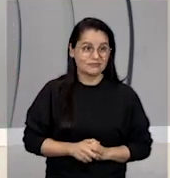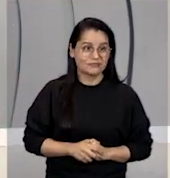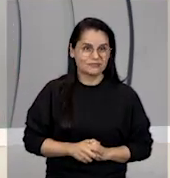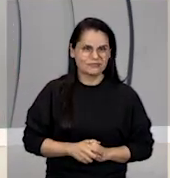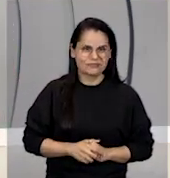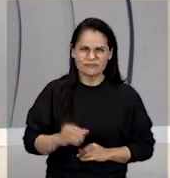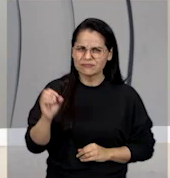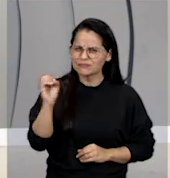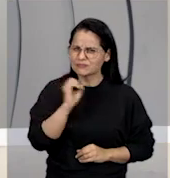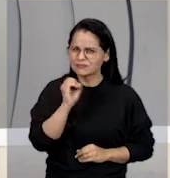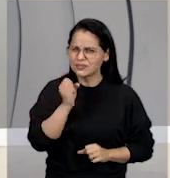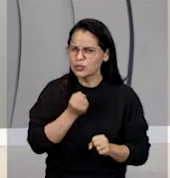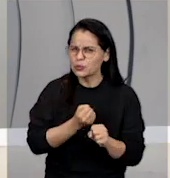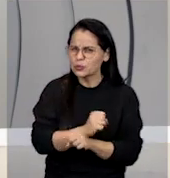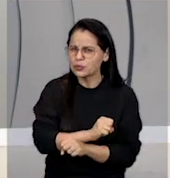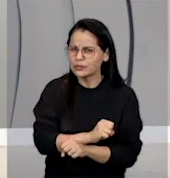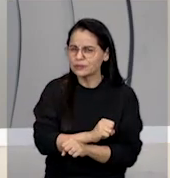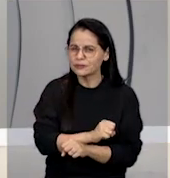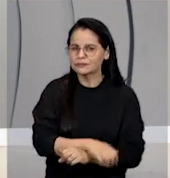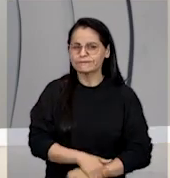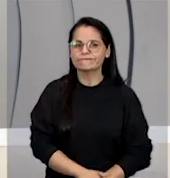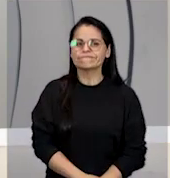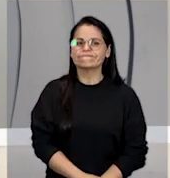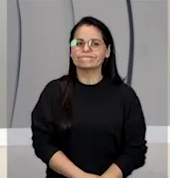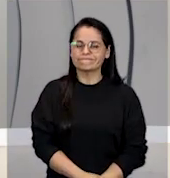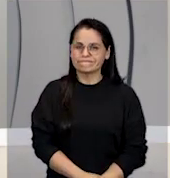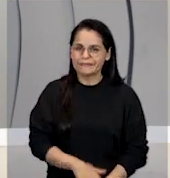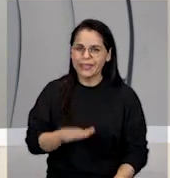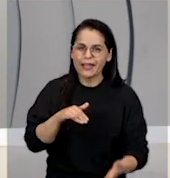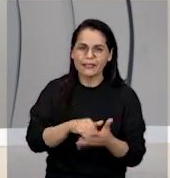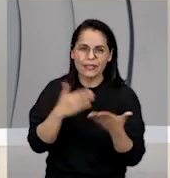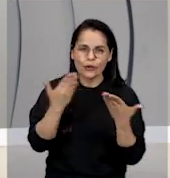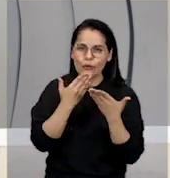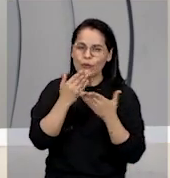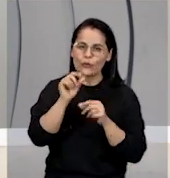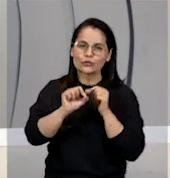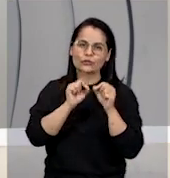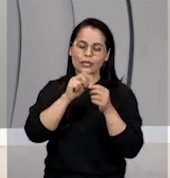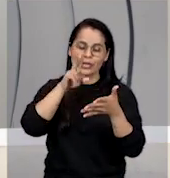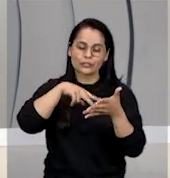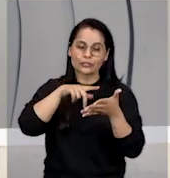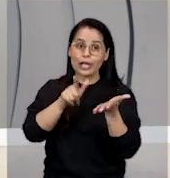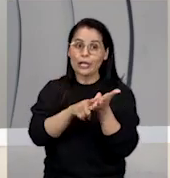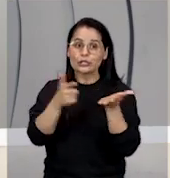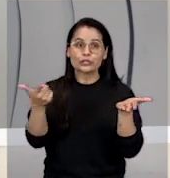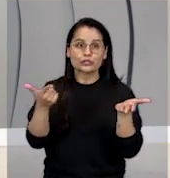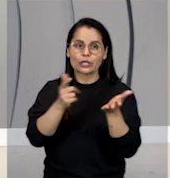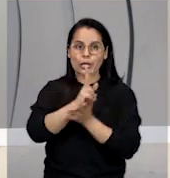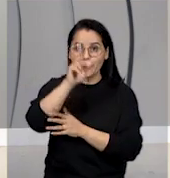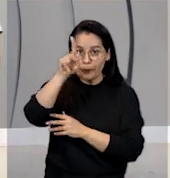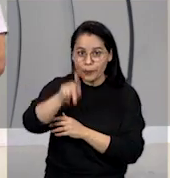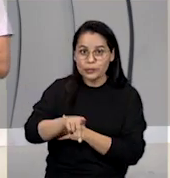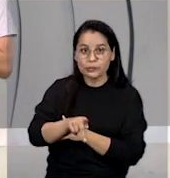Nenhuma escravatura a todo momento. Mesmo hoje a gente lê notícias nos jornais e pessoas sendo